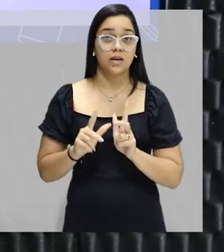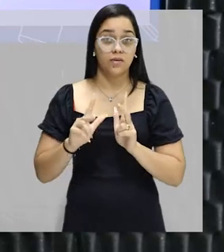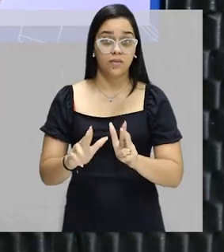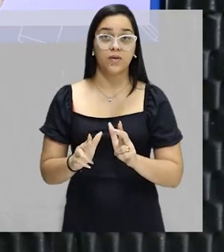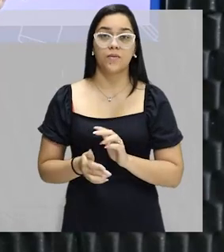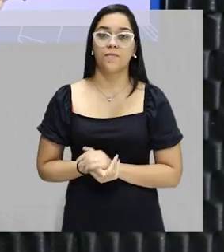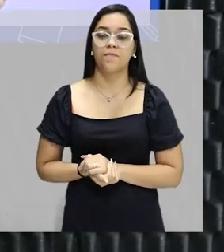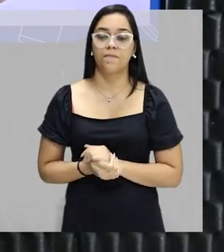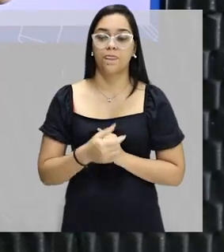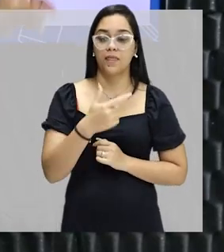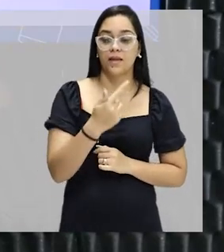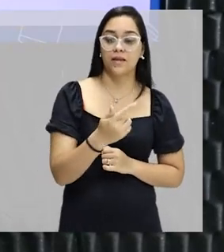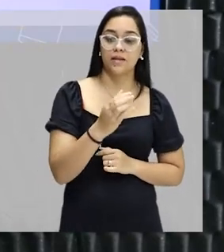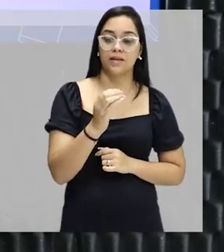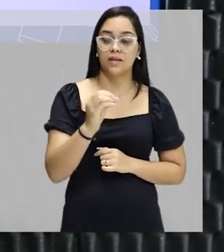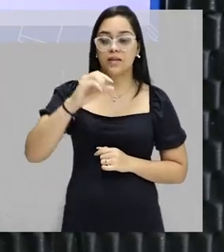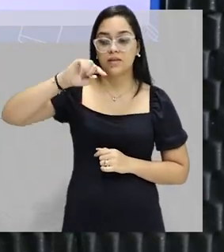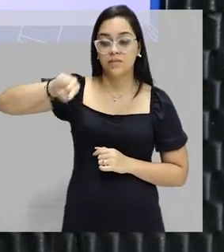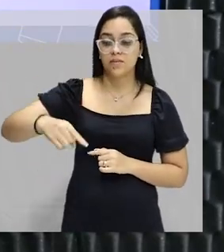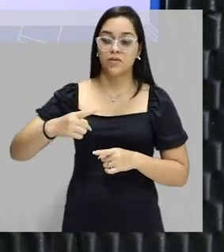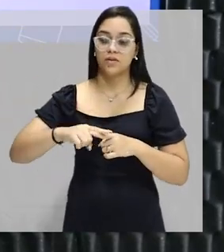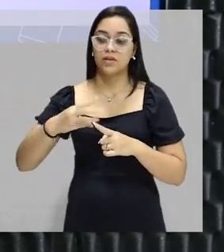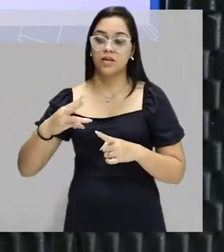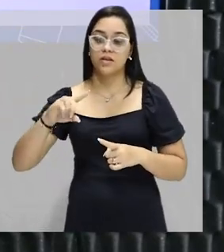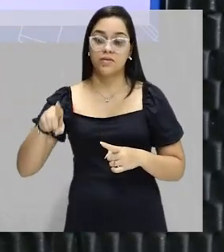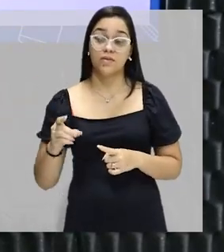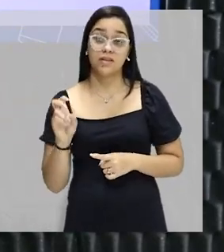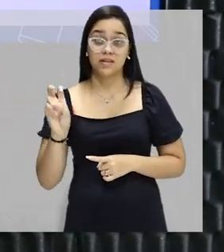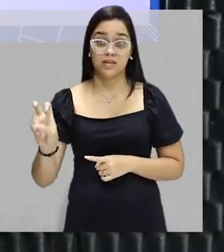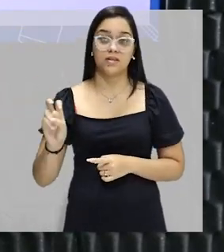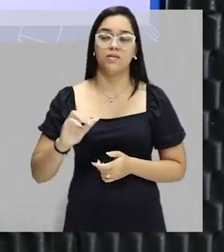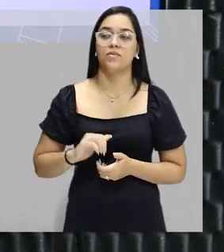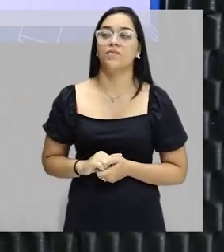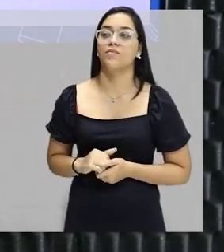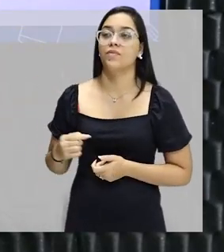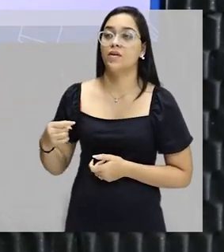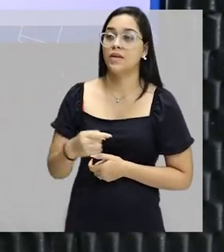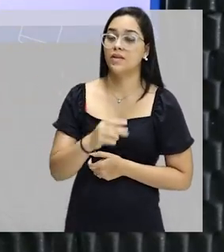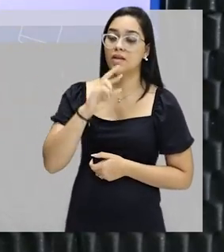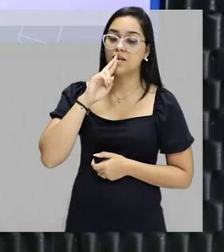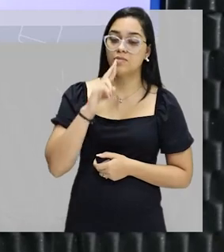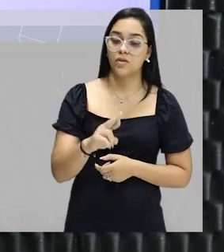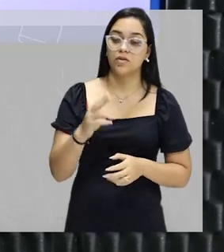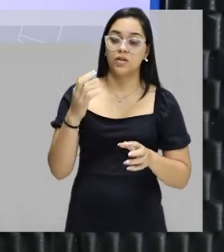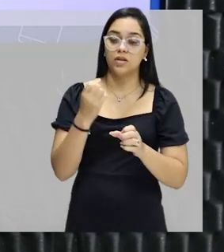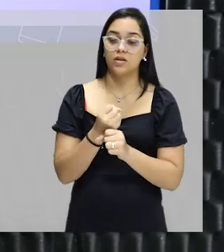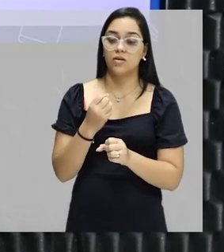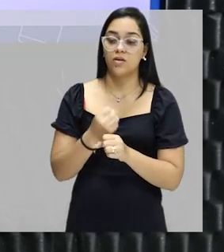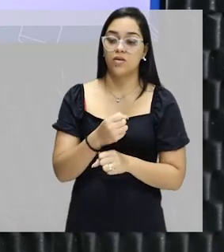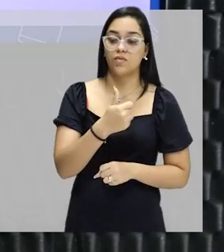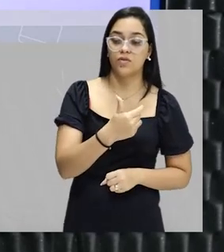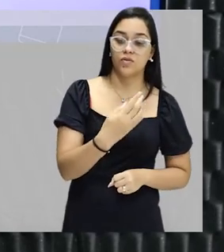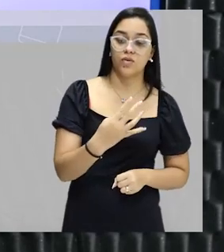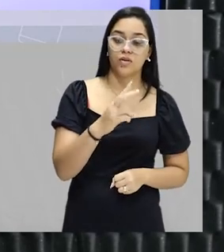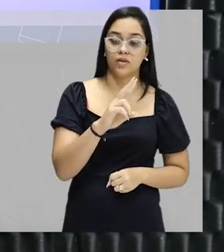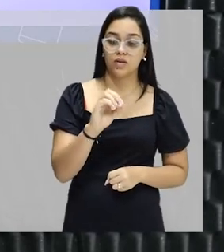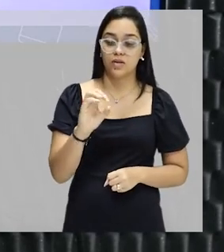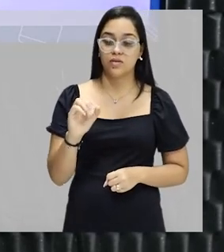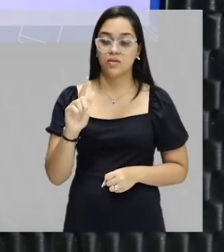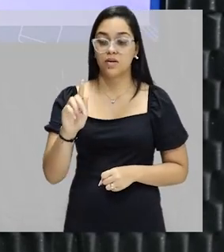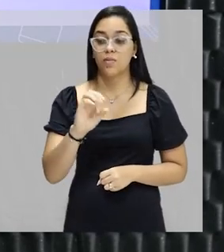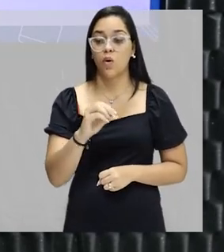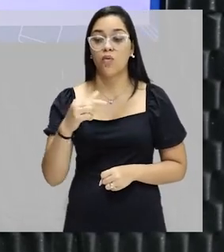que 7 mil vezes 3,5. Então, esse resultado vai dar 24.500